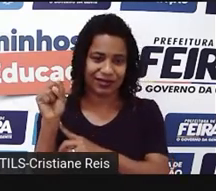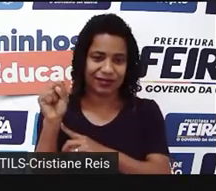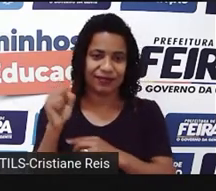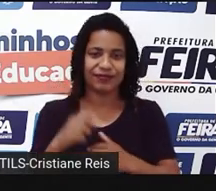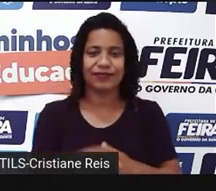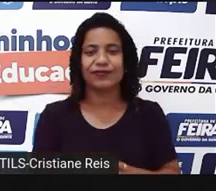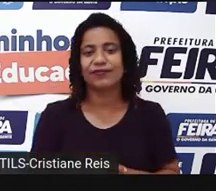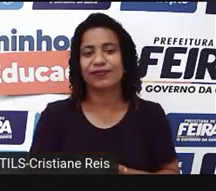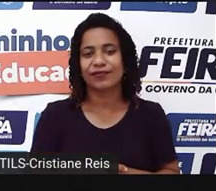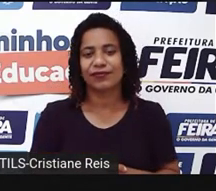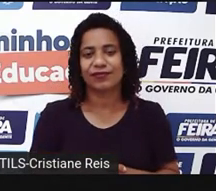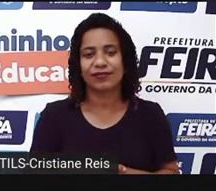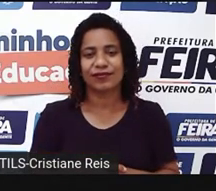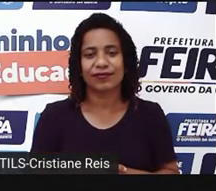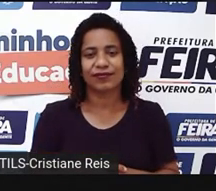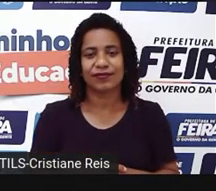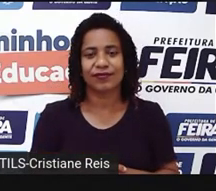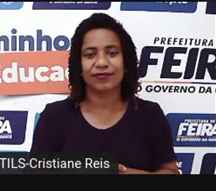Aircraft.